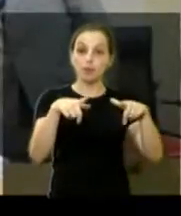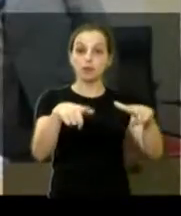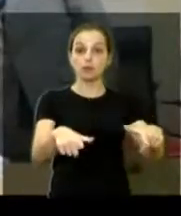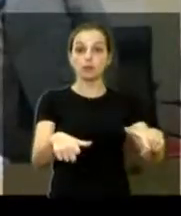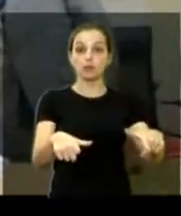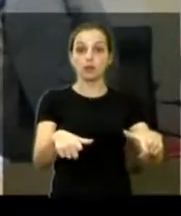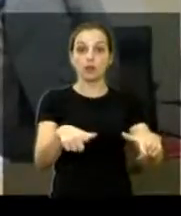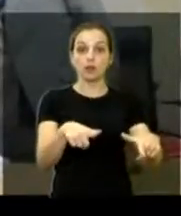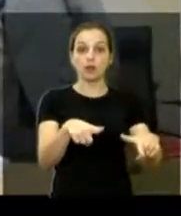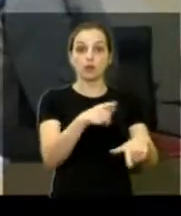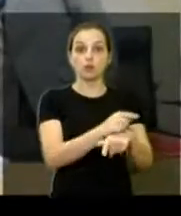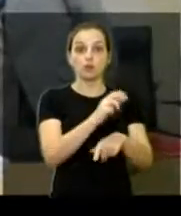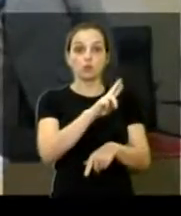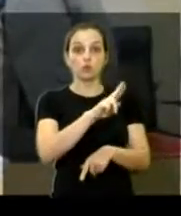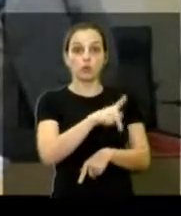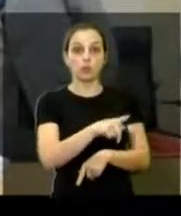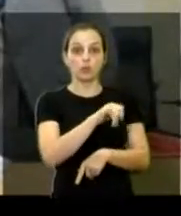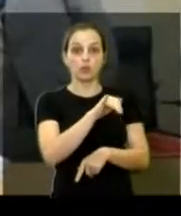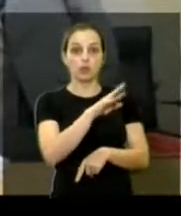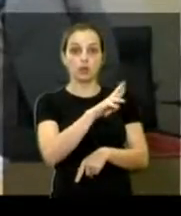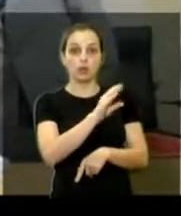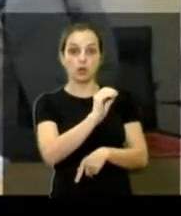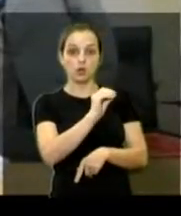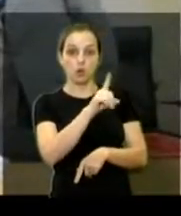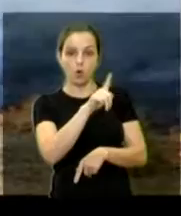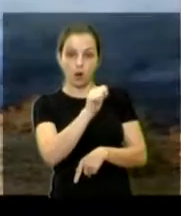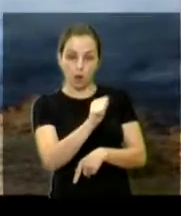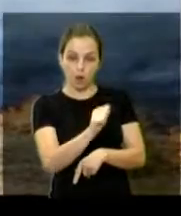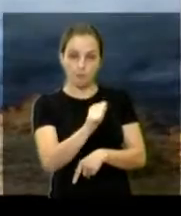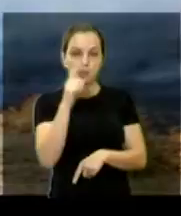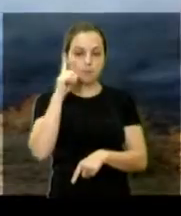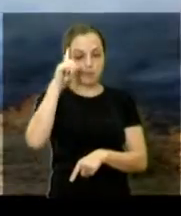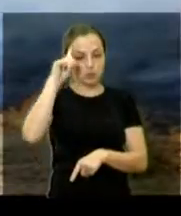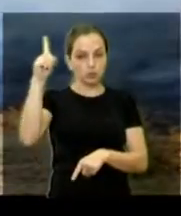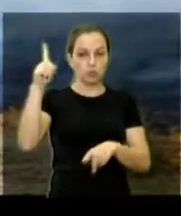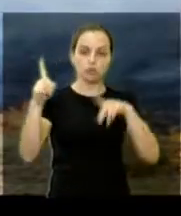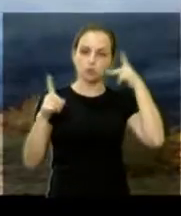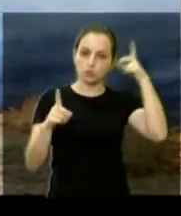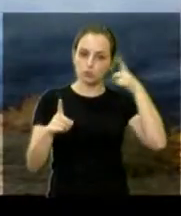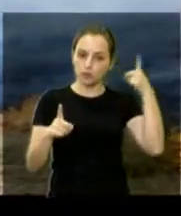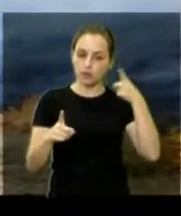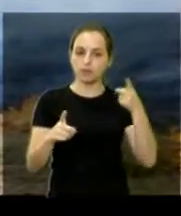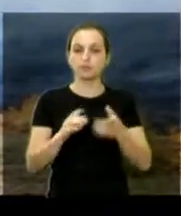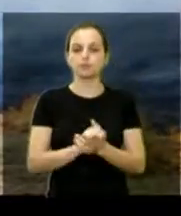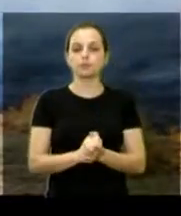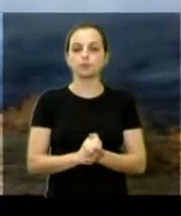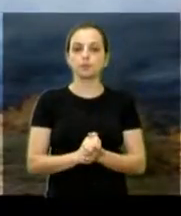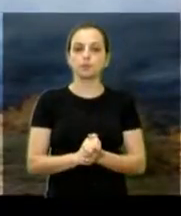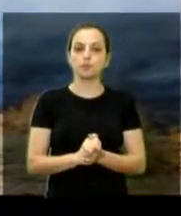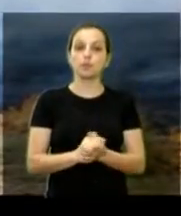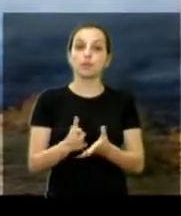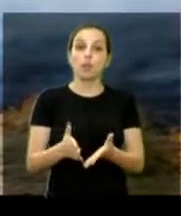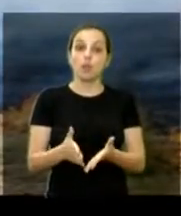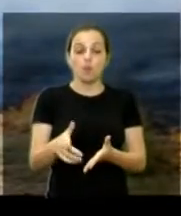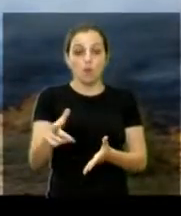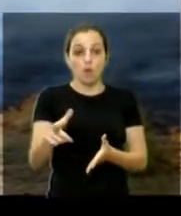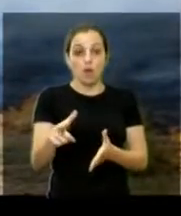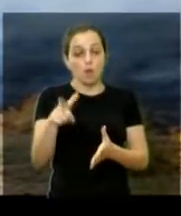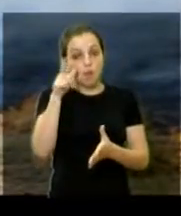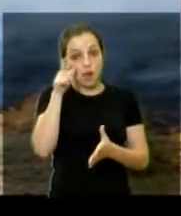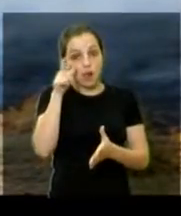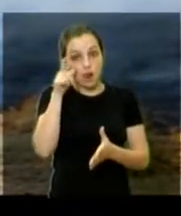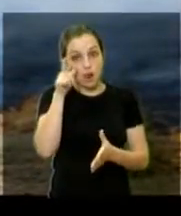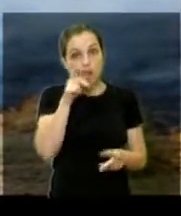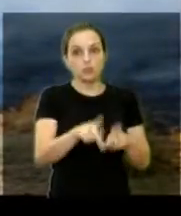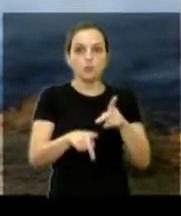Antônio Henrique Pirola, pelo dia do advogado. Pode passar outro? Queremos fazer aqui um alerta à população sobre o